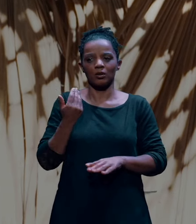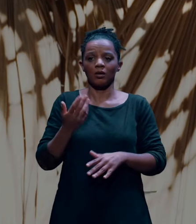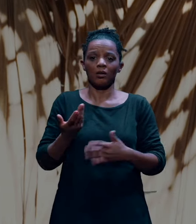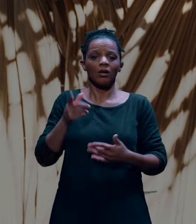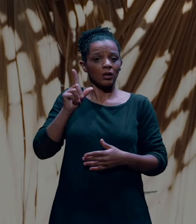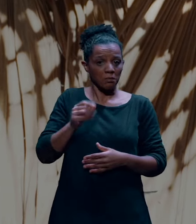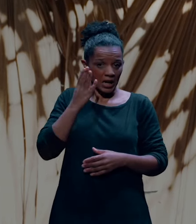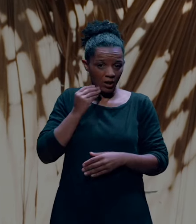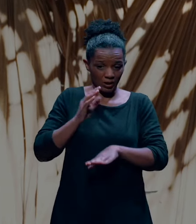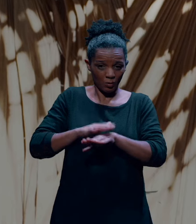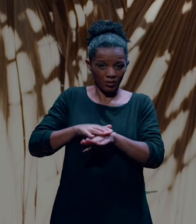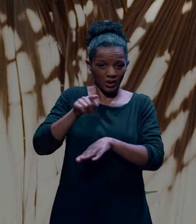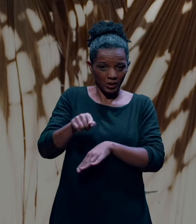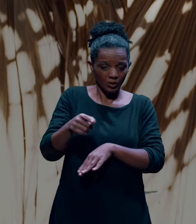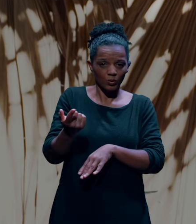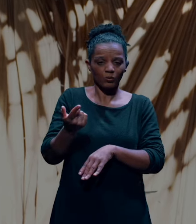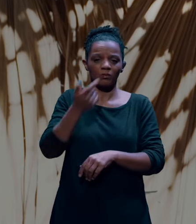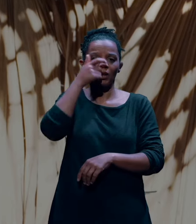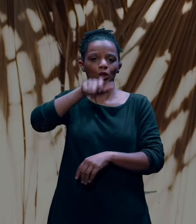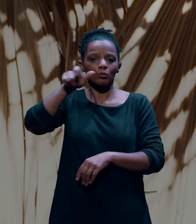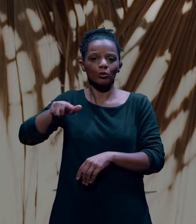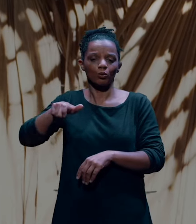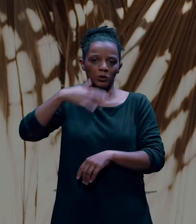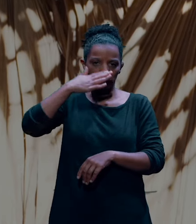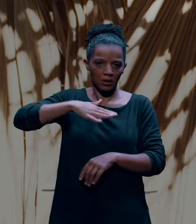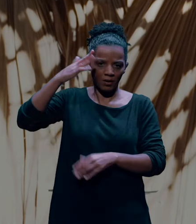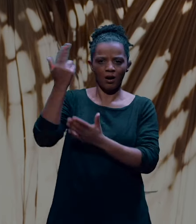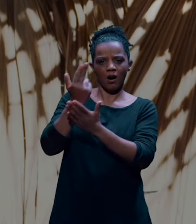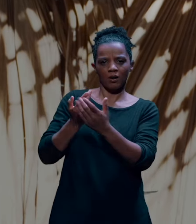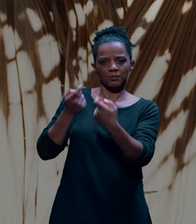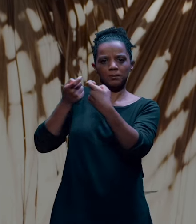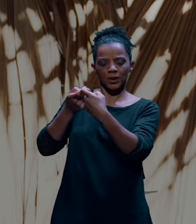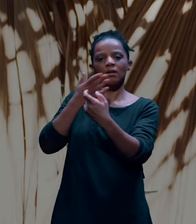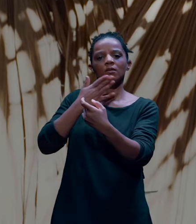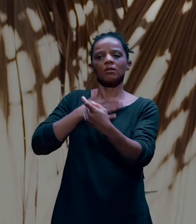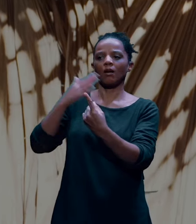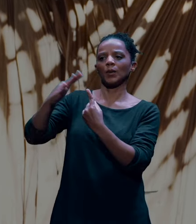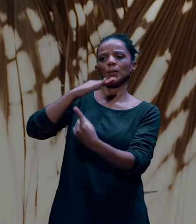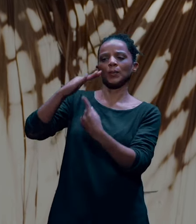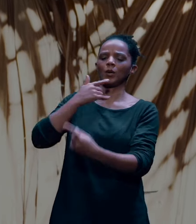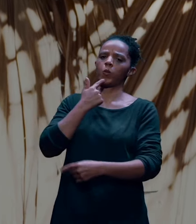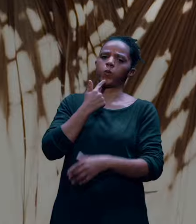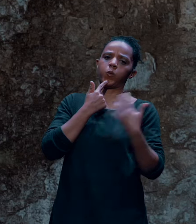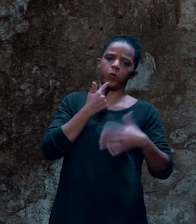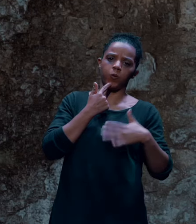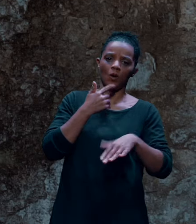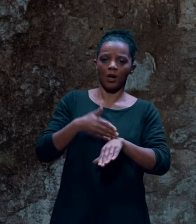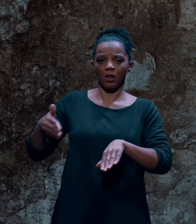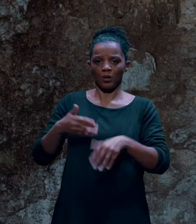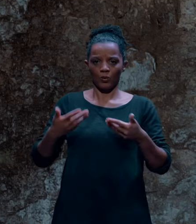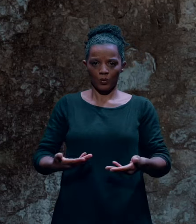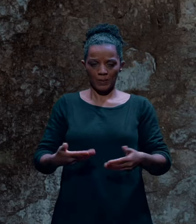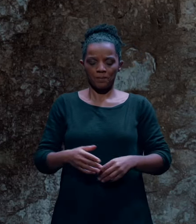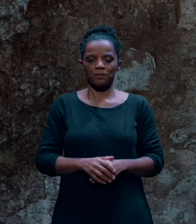Também acho que é por essa razão que os artistas velhos estão a inspirar-me bastante. neste